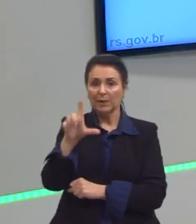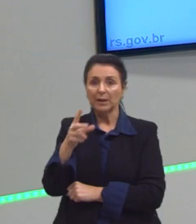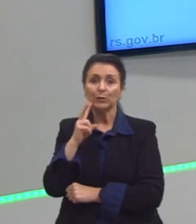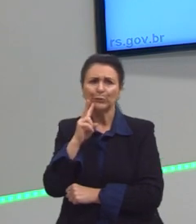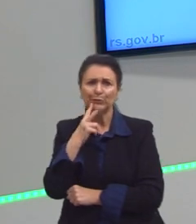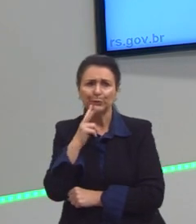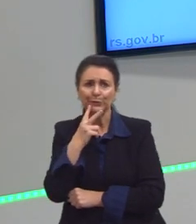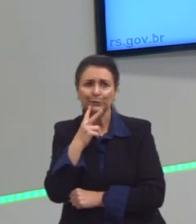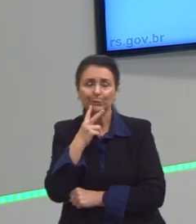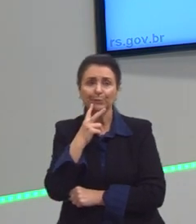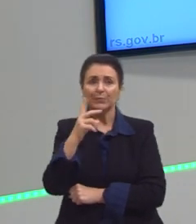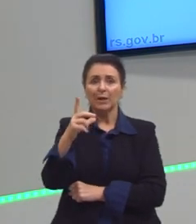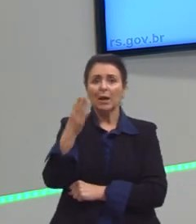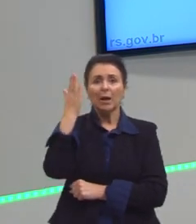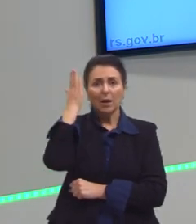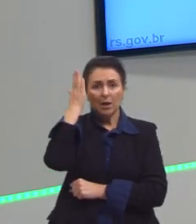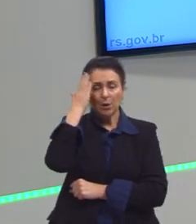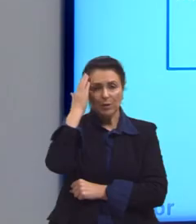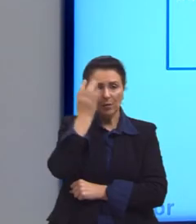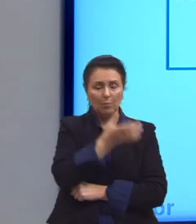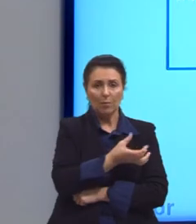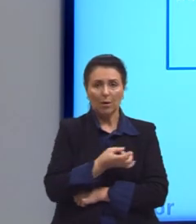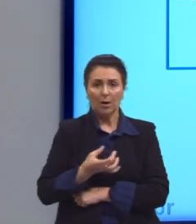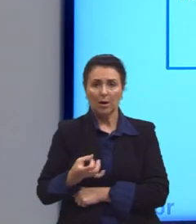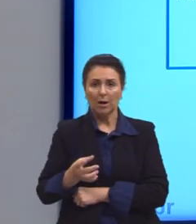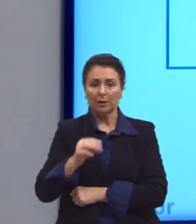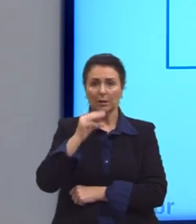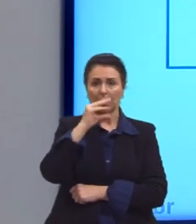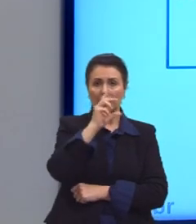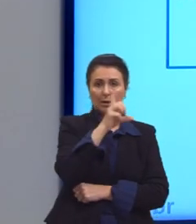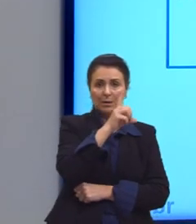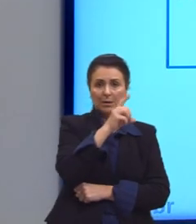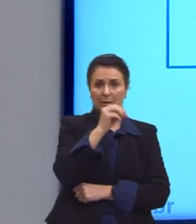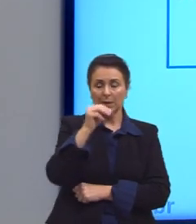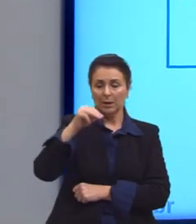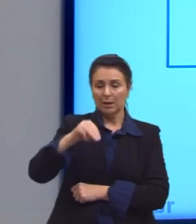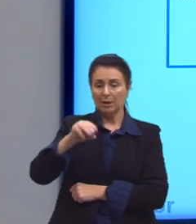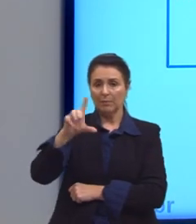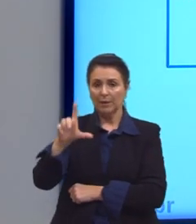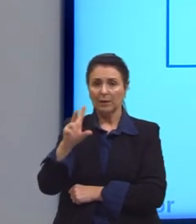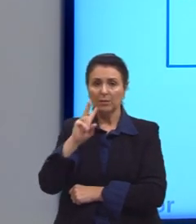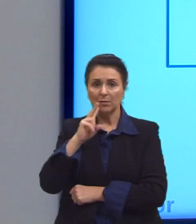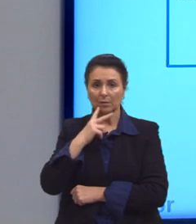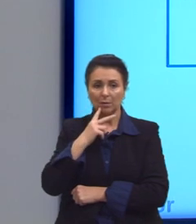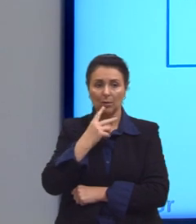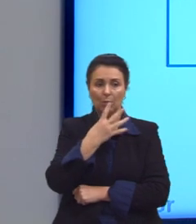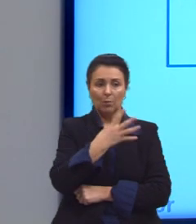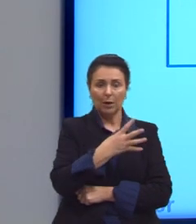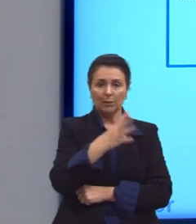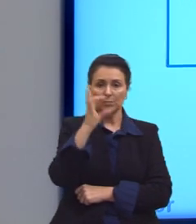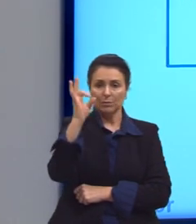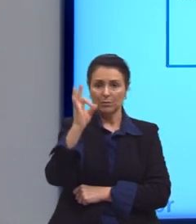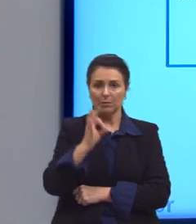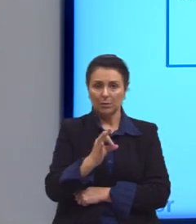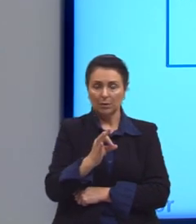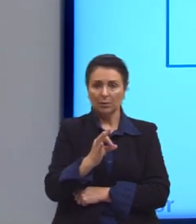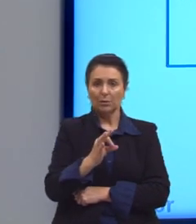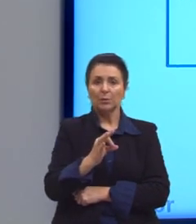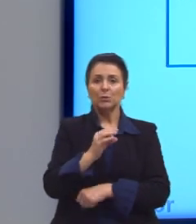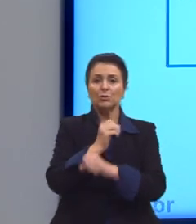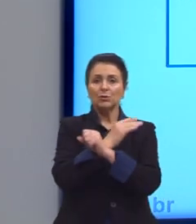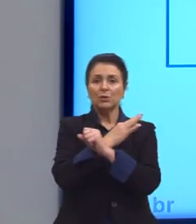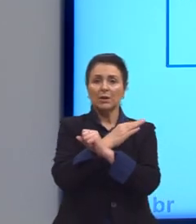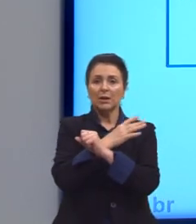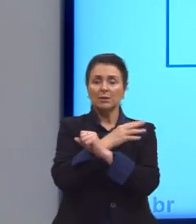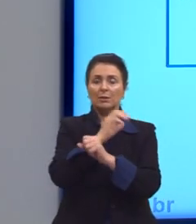tá? Eu sei que para cada 100 ml de vinagre, tenho 4 ml de ácido acético, porque disse esse meu título,